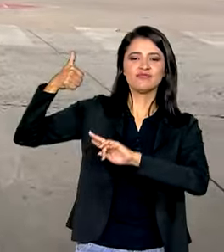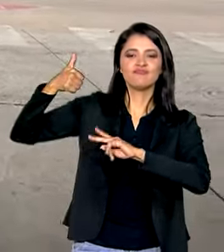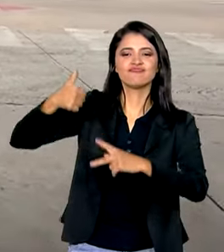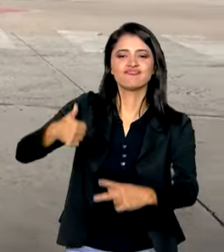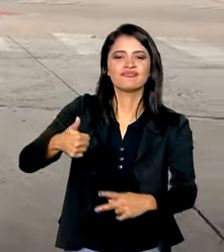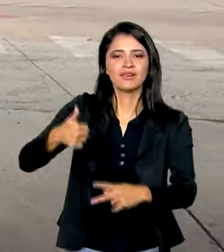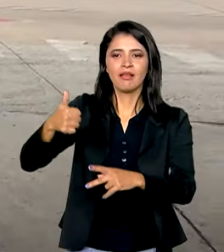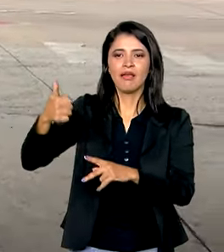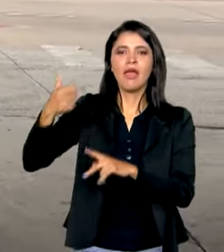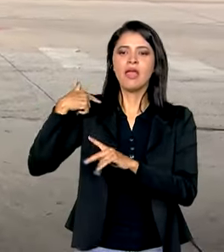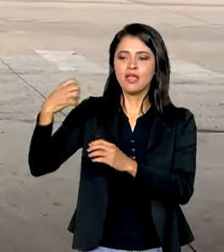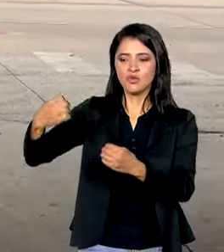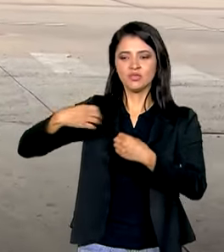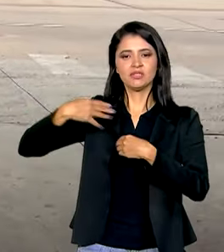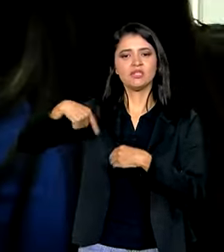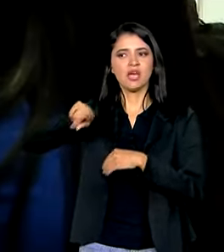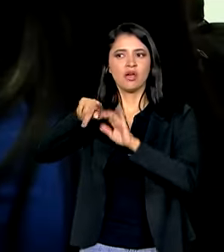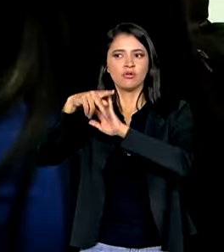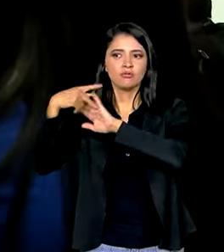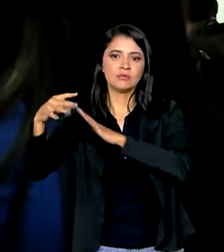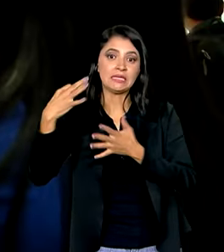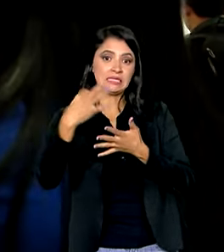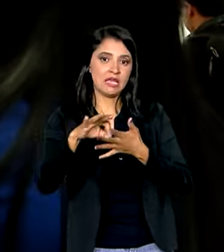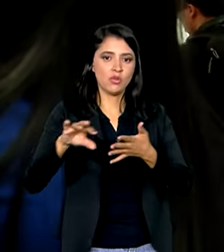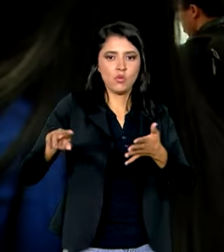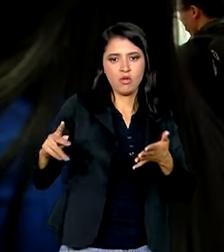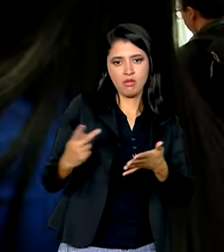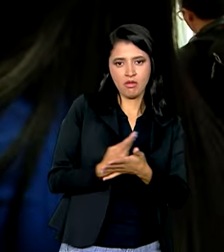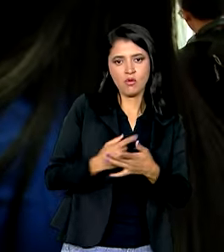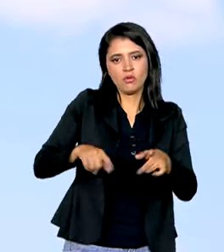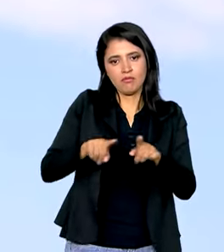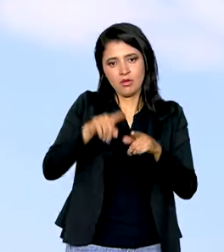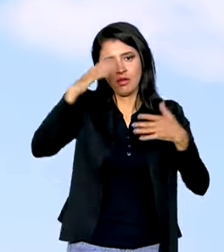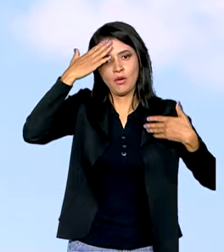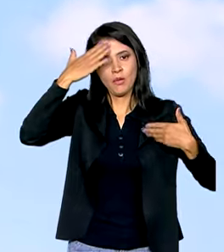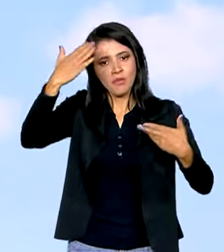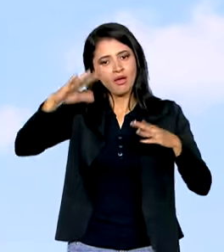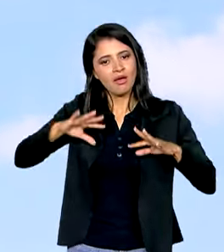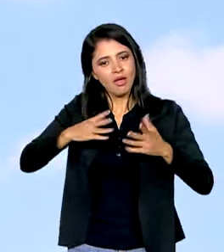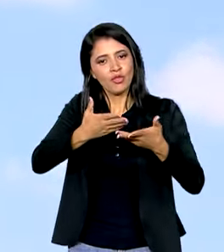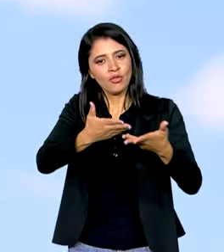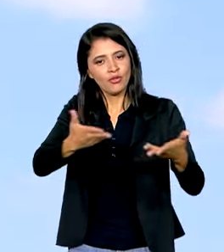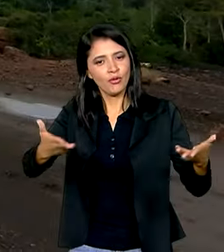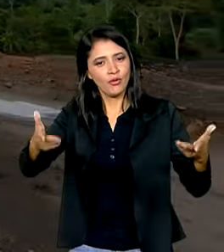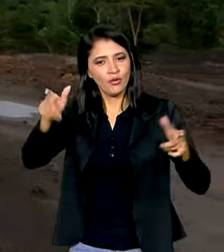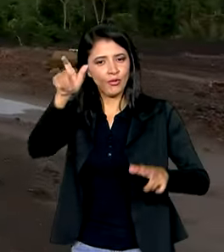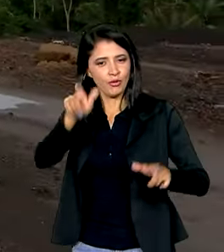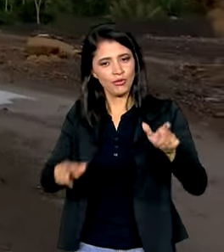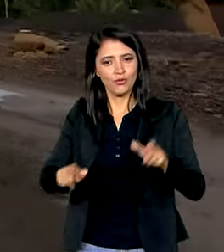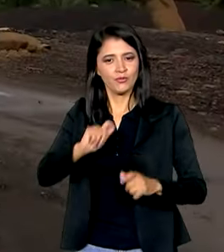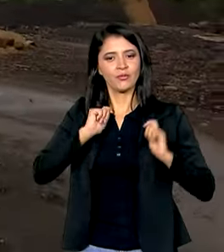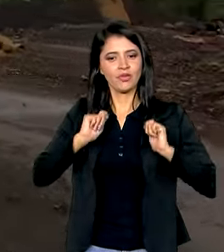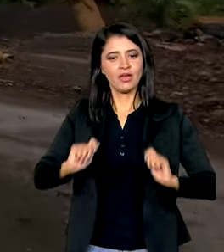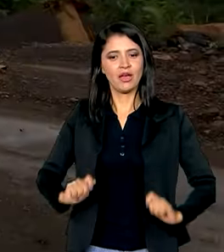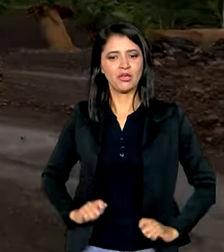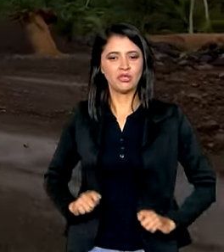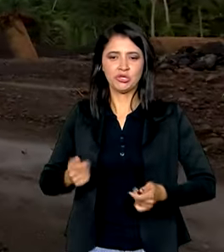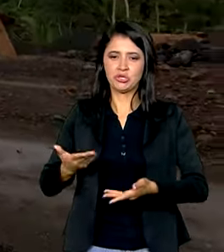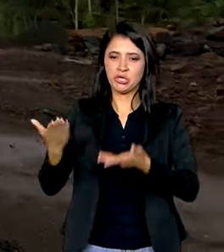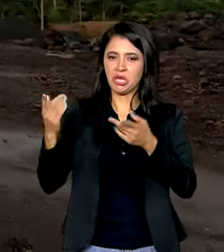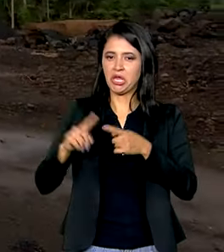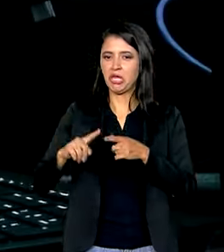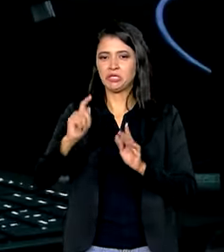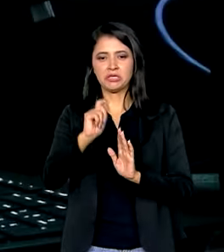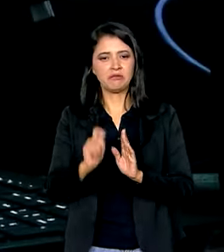inspiraram e ensinaram com seus acertos e erros. Obrigado a todas e a todos, agentes, papiloscopistas,